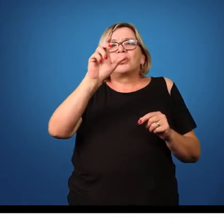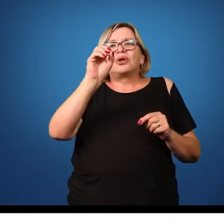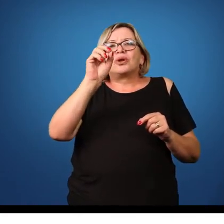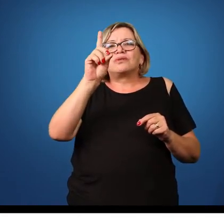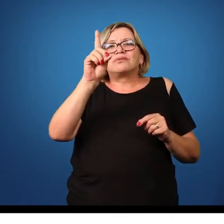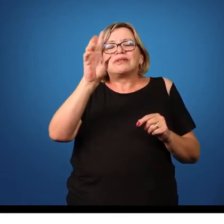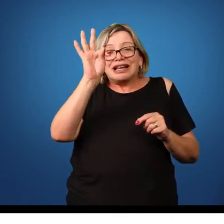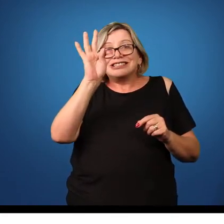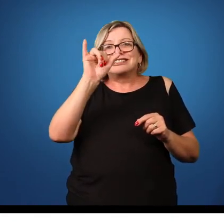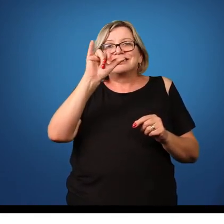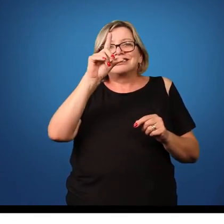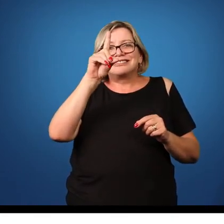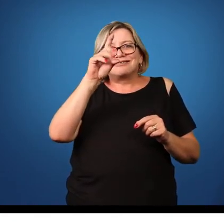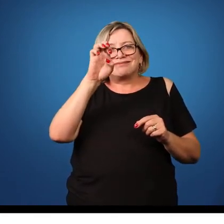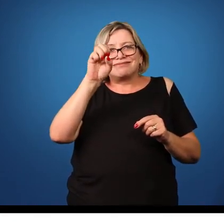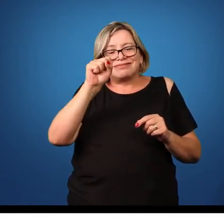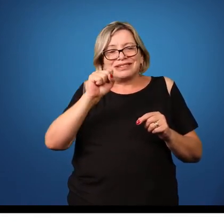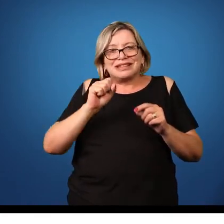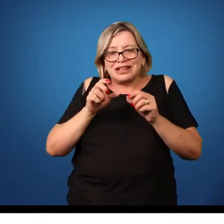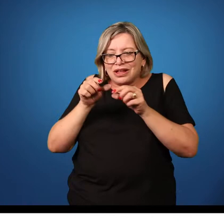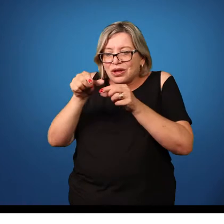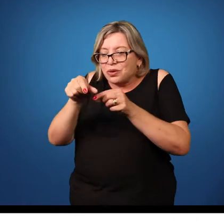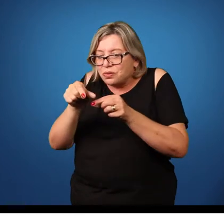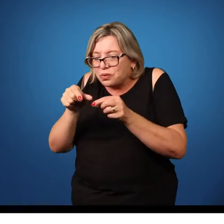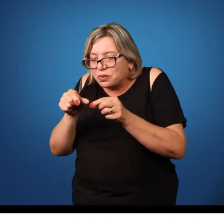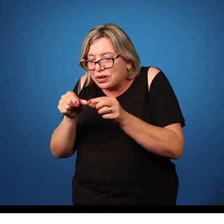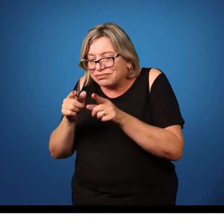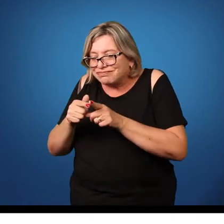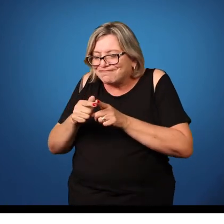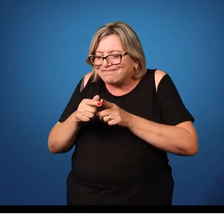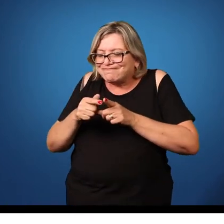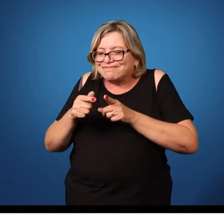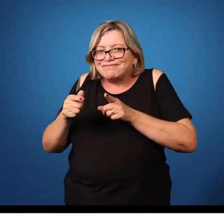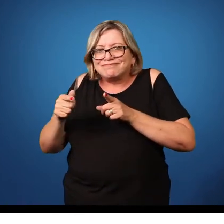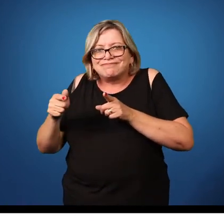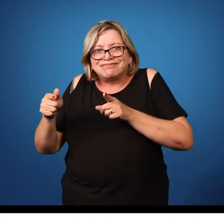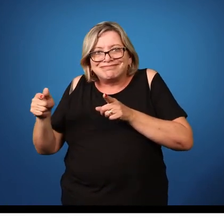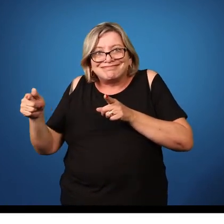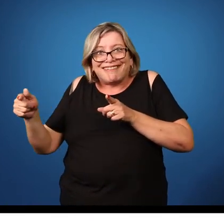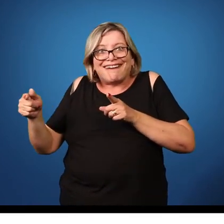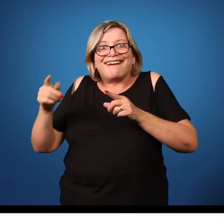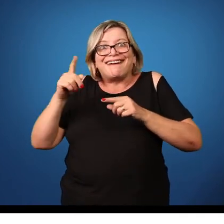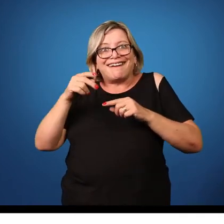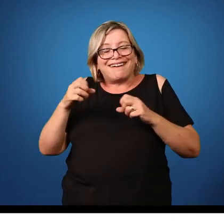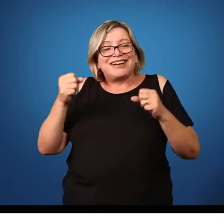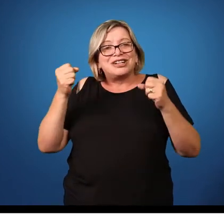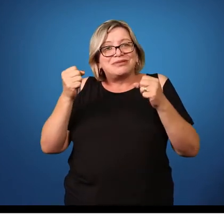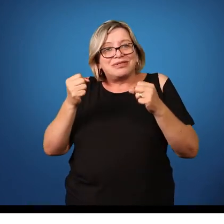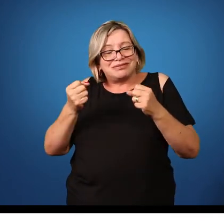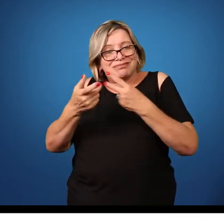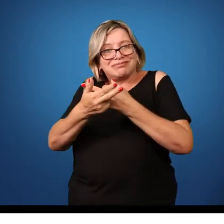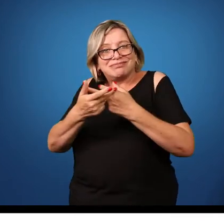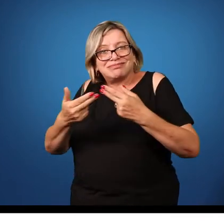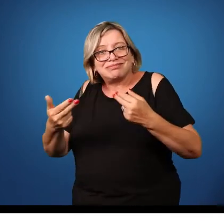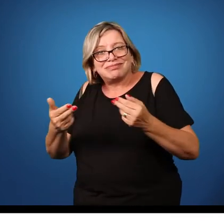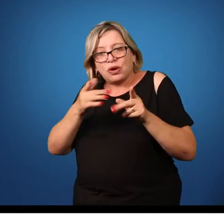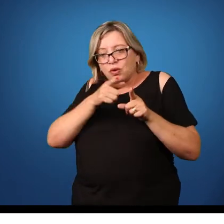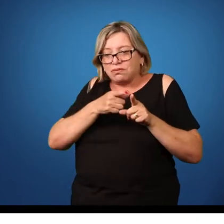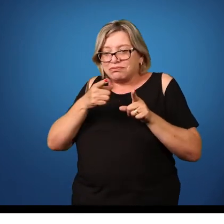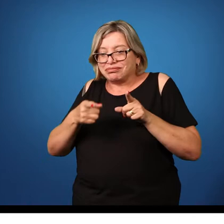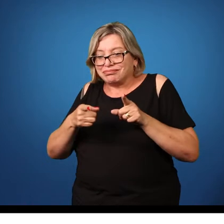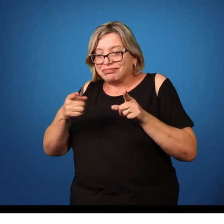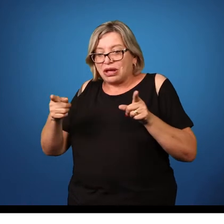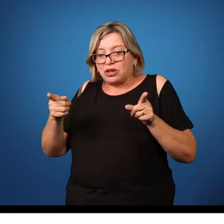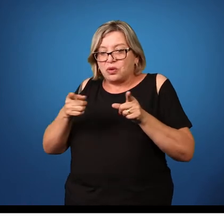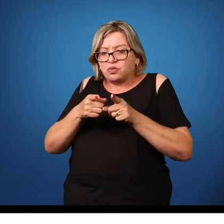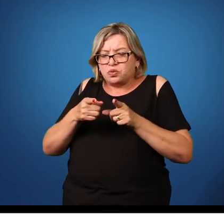Veja, o estróbilo, ela é a maior região do corpo desse animal, e ela é muito variável em questão de tamanho.